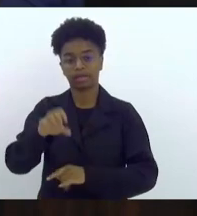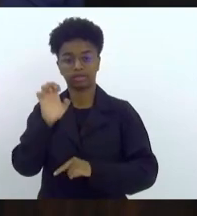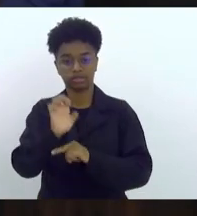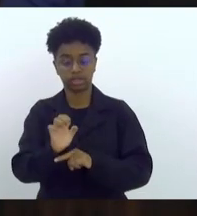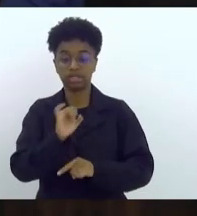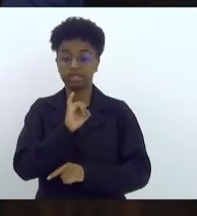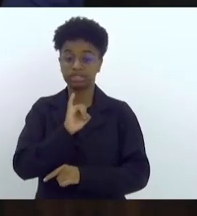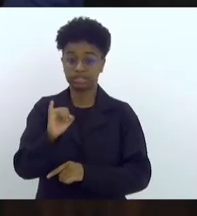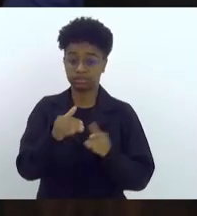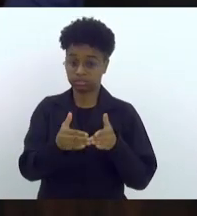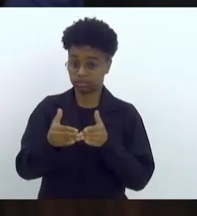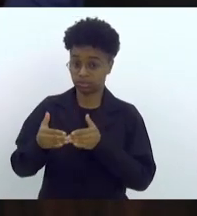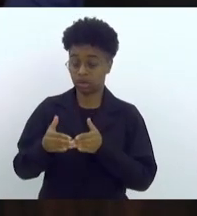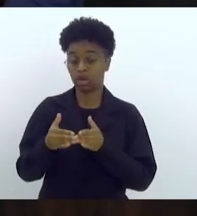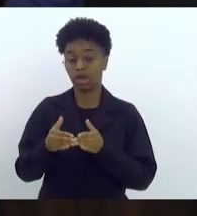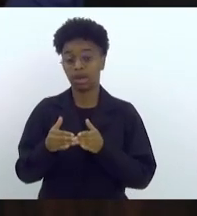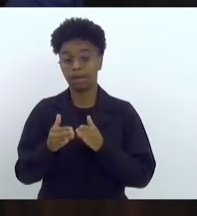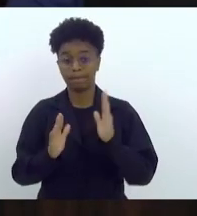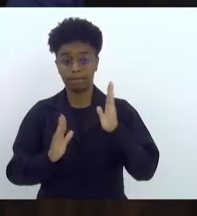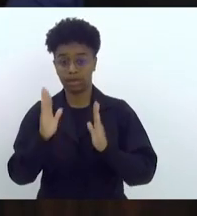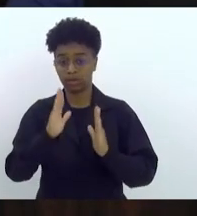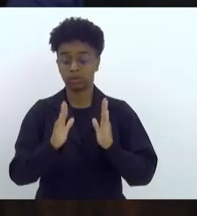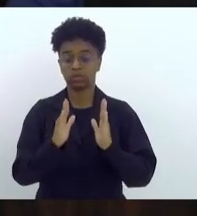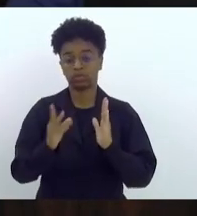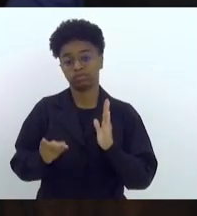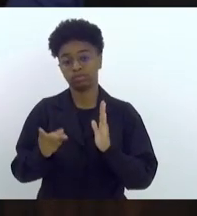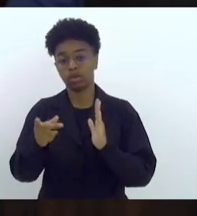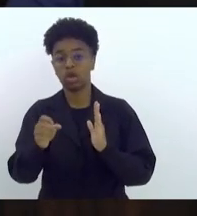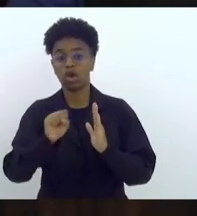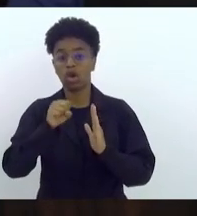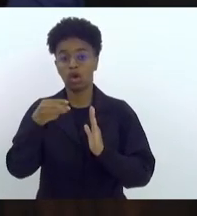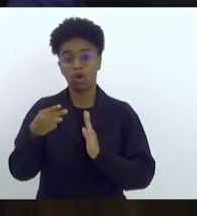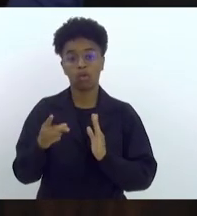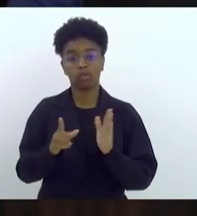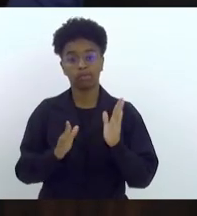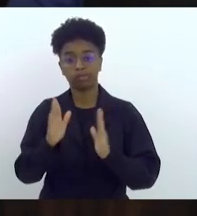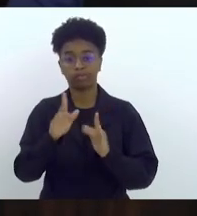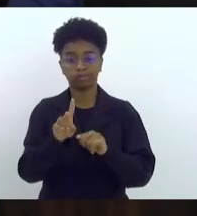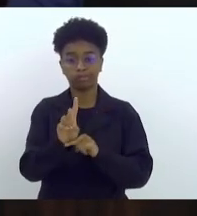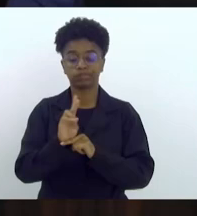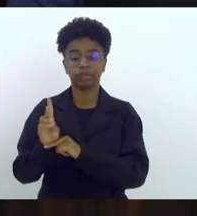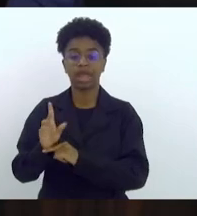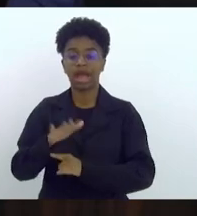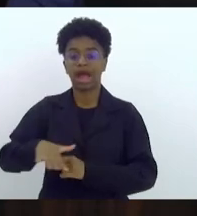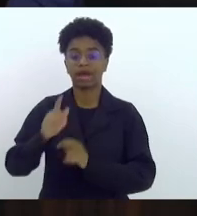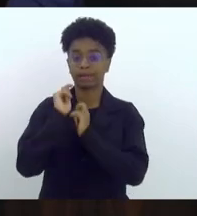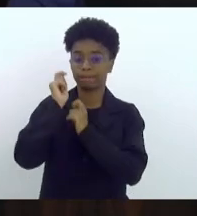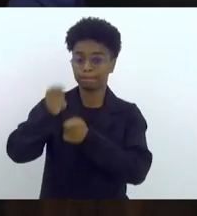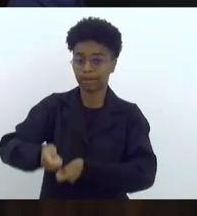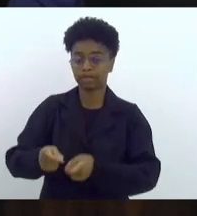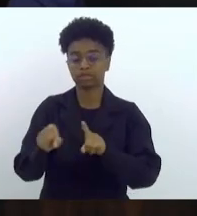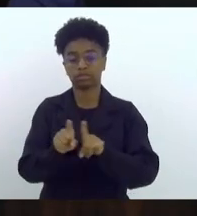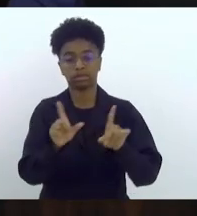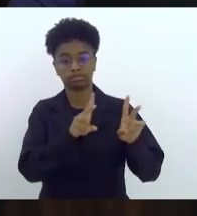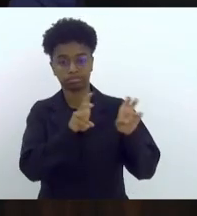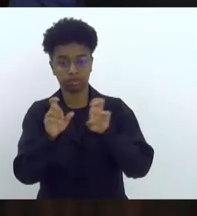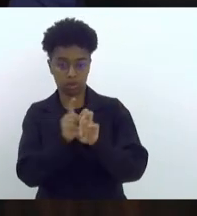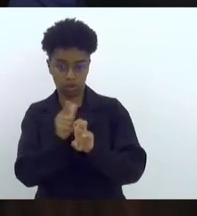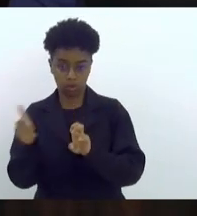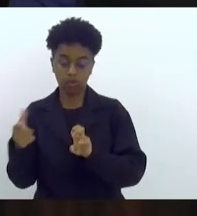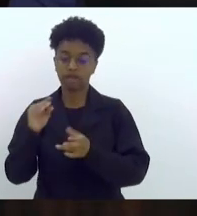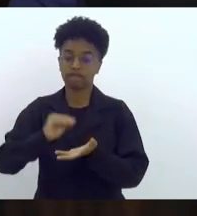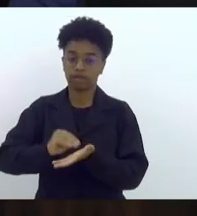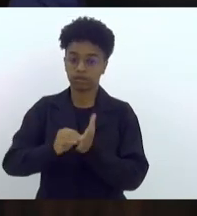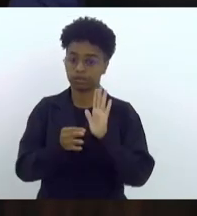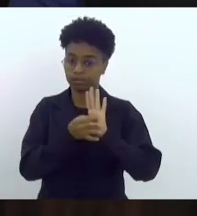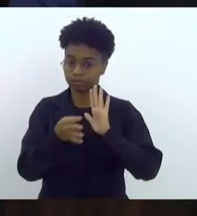ainda que parcial ou temporária da atividade pesqueira e da outras providências, pendendo de pareceres das